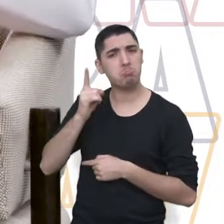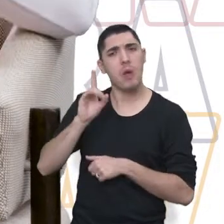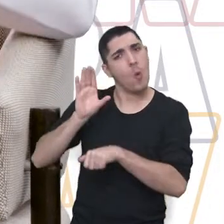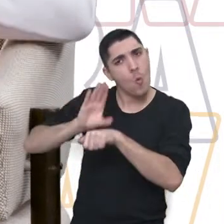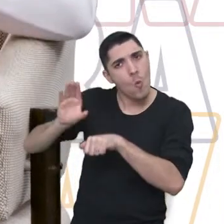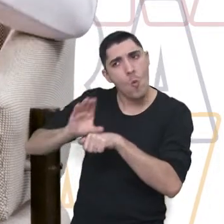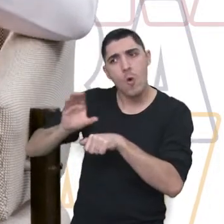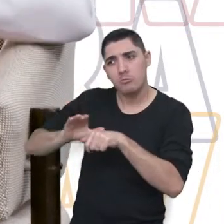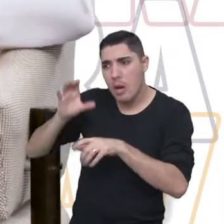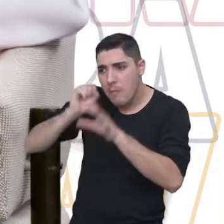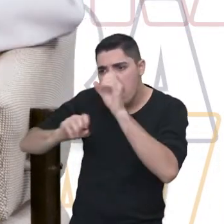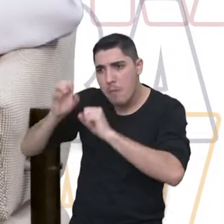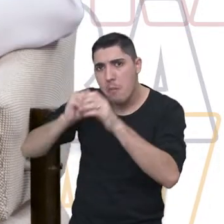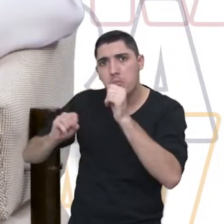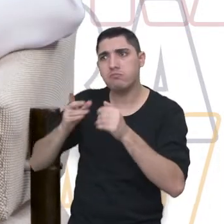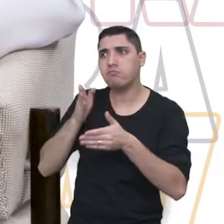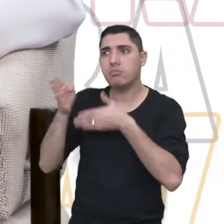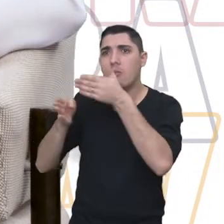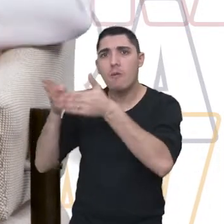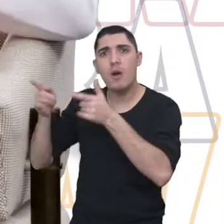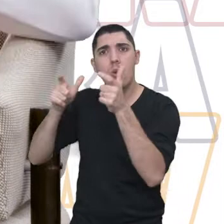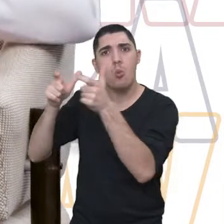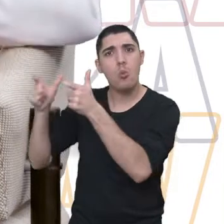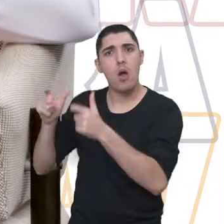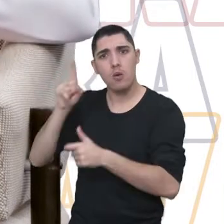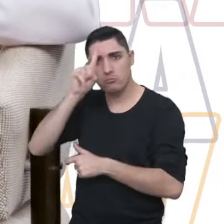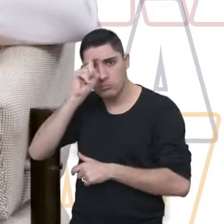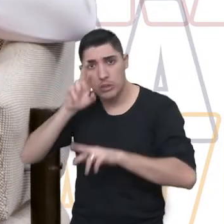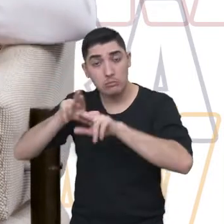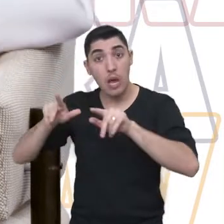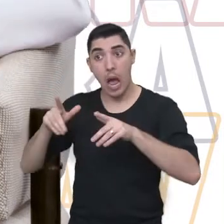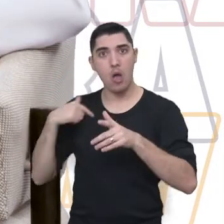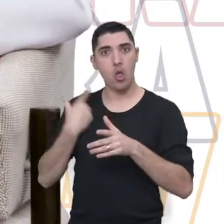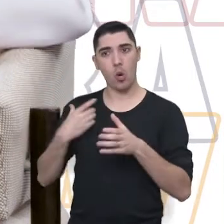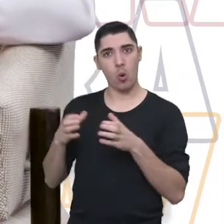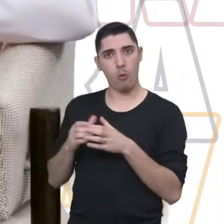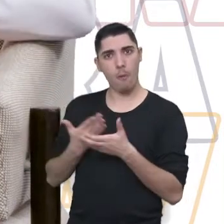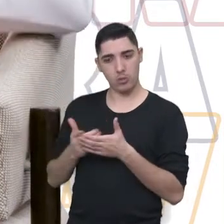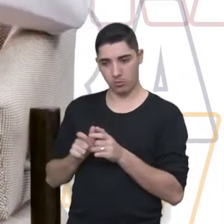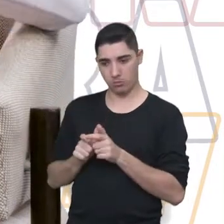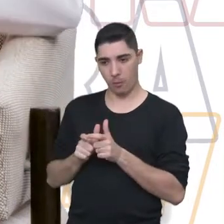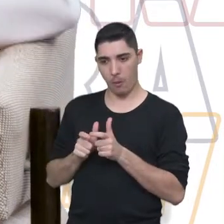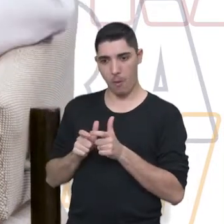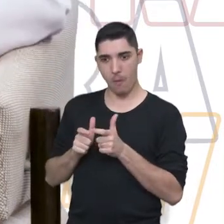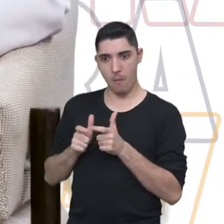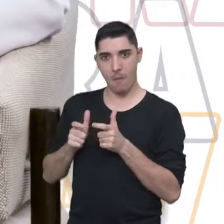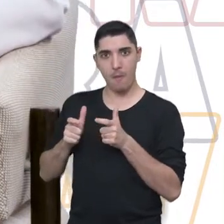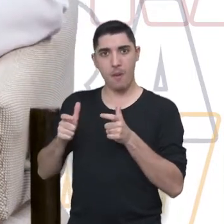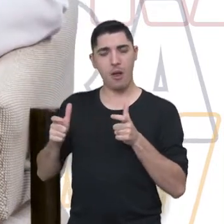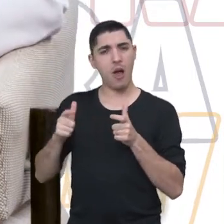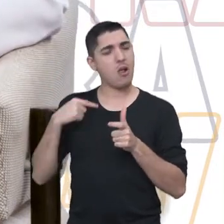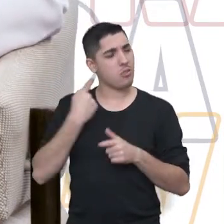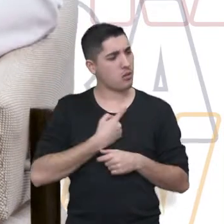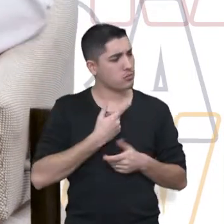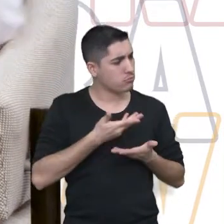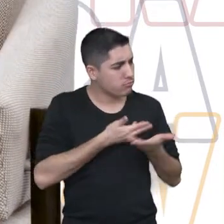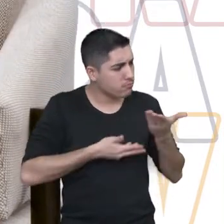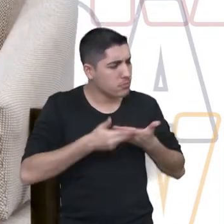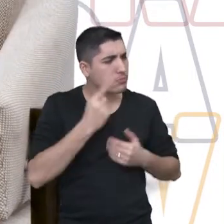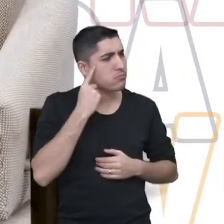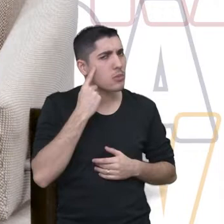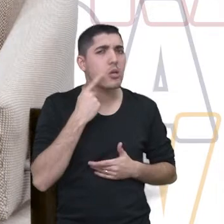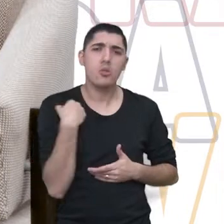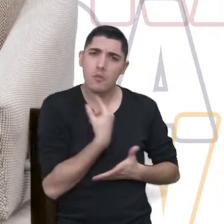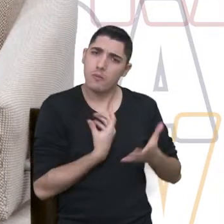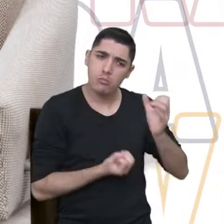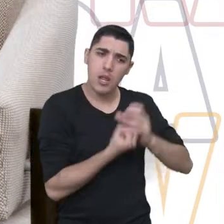formação, né? Hoje somos tanatólogos e tal. E aí começou a aumentar o grupo e, de repente, surgiu a ideia de... Por que não criam